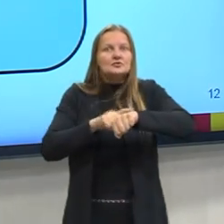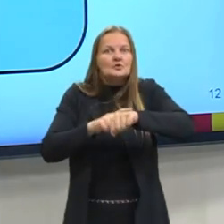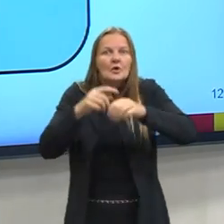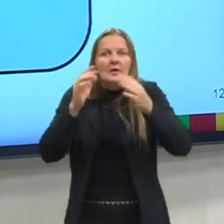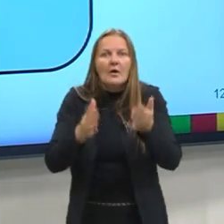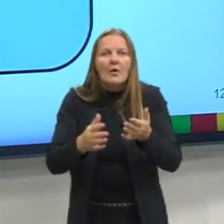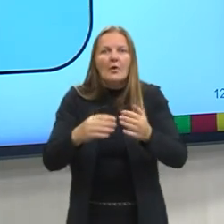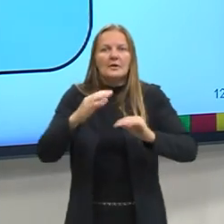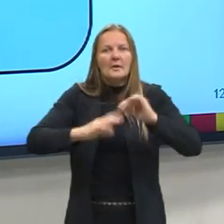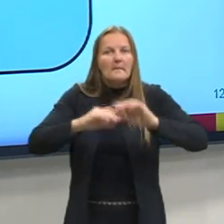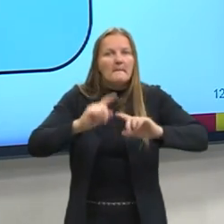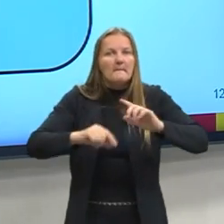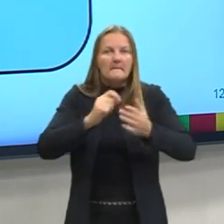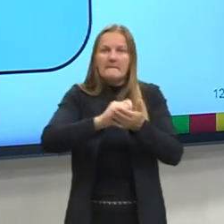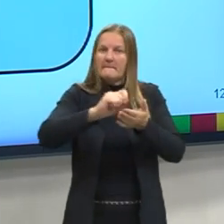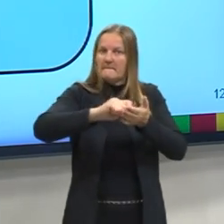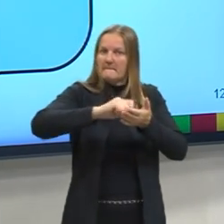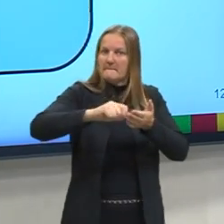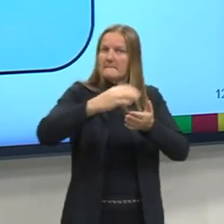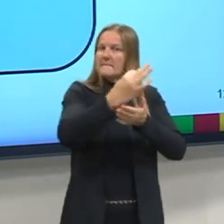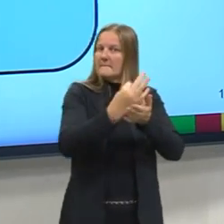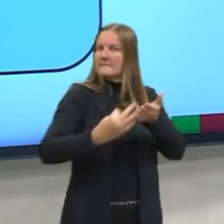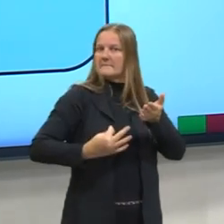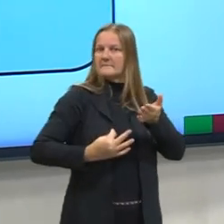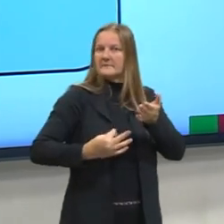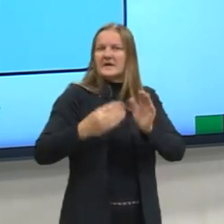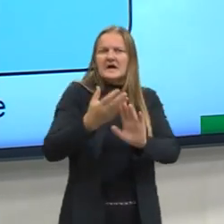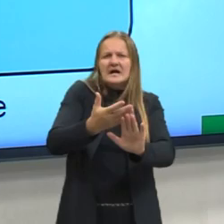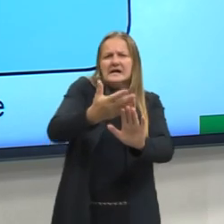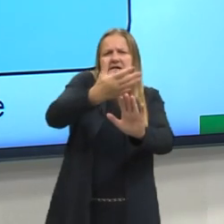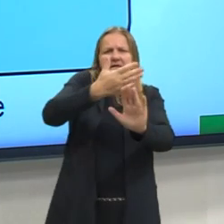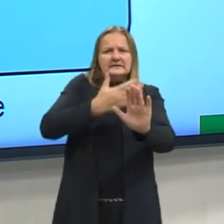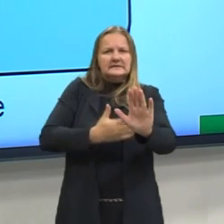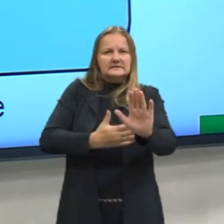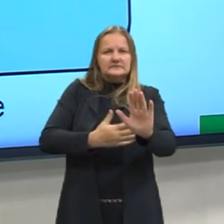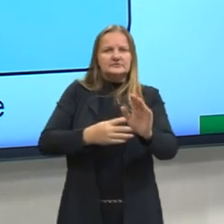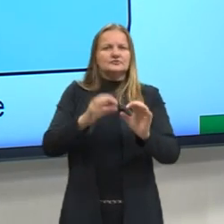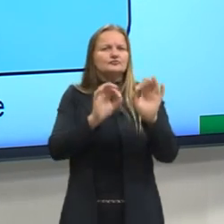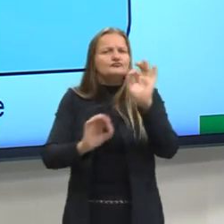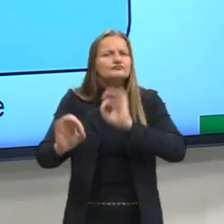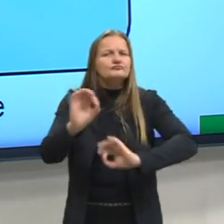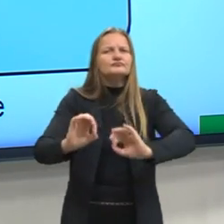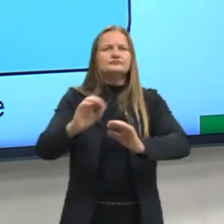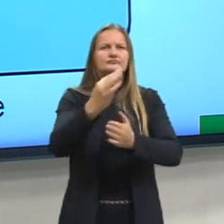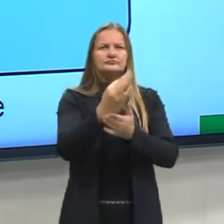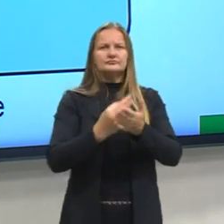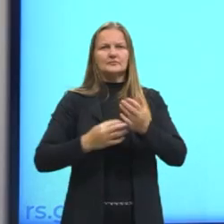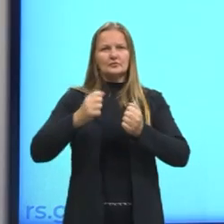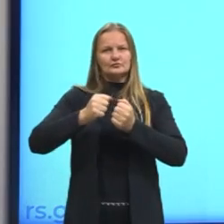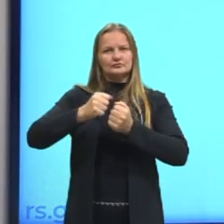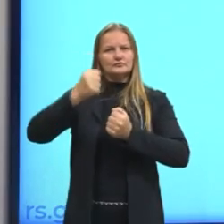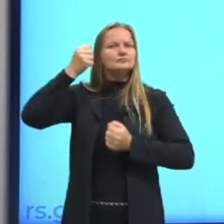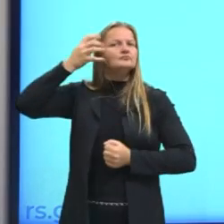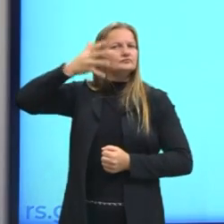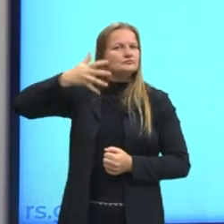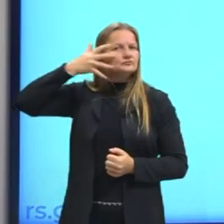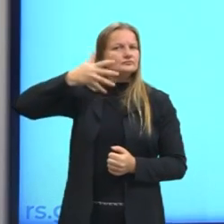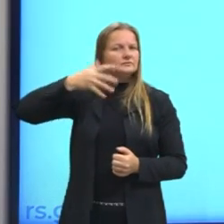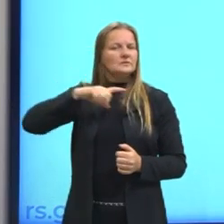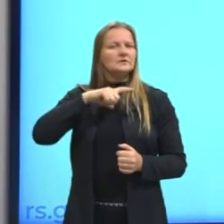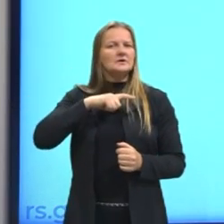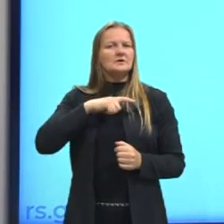da materialidade do texto. É o que vem antes para organizar esse discurso. Ele é